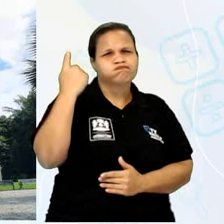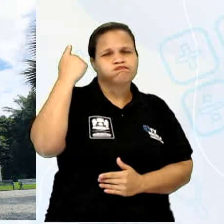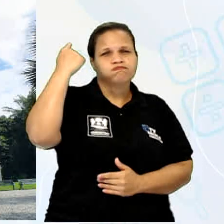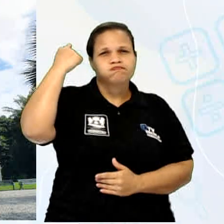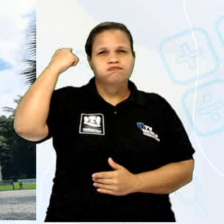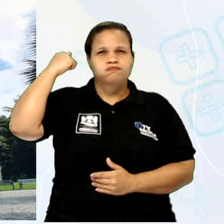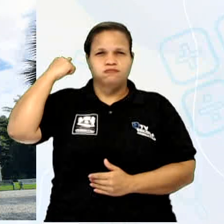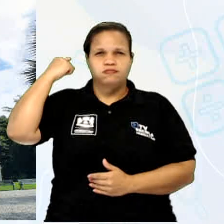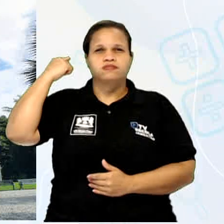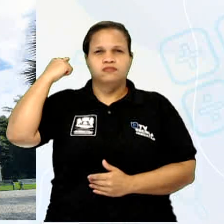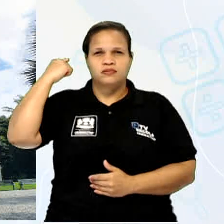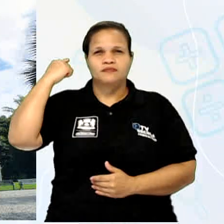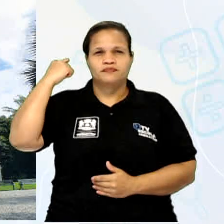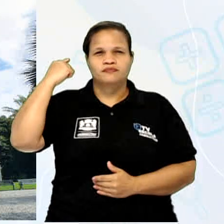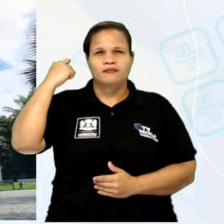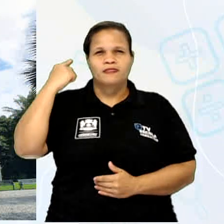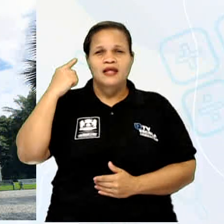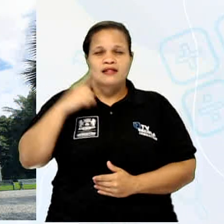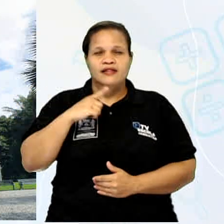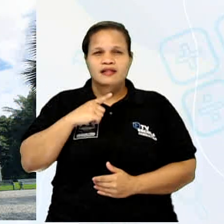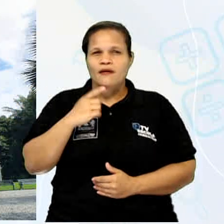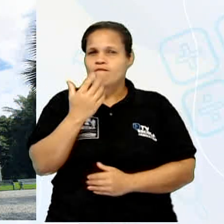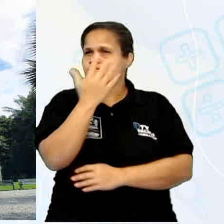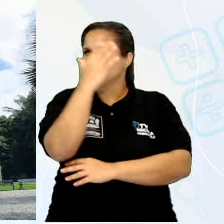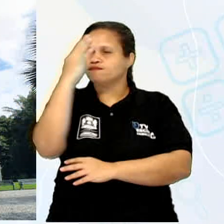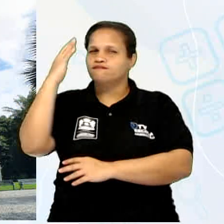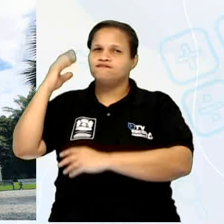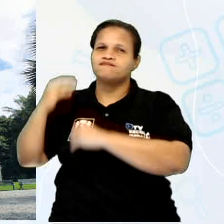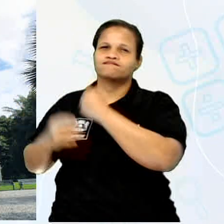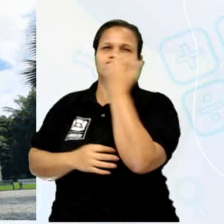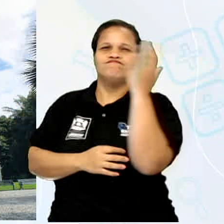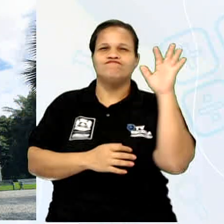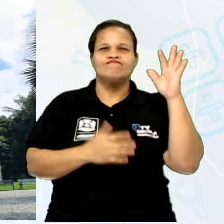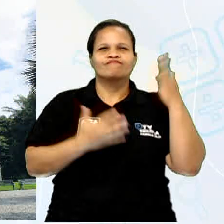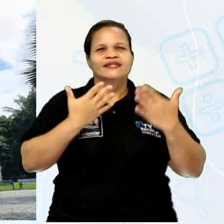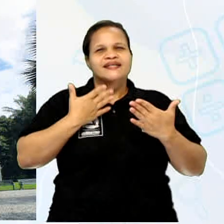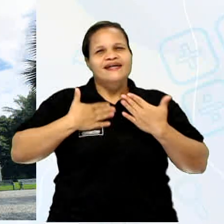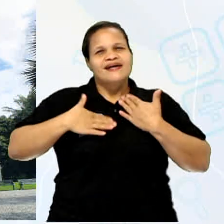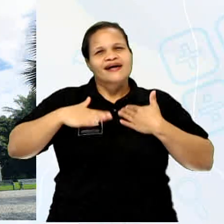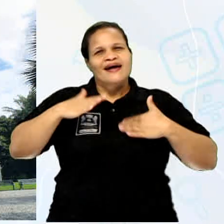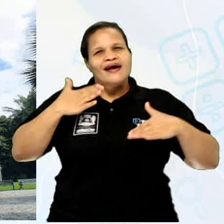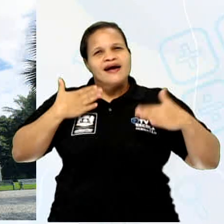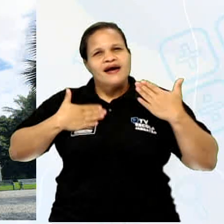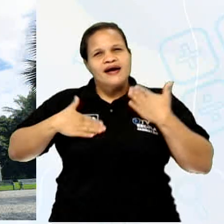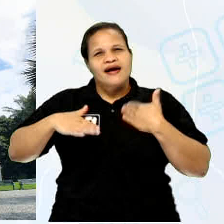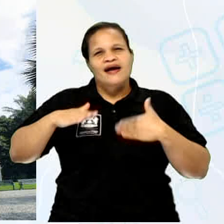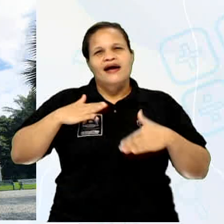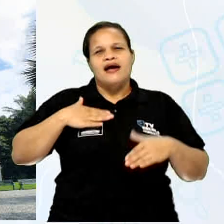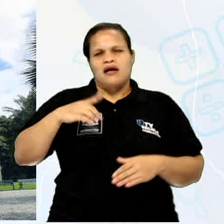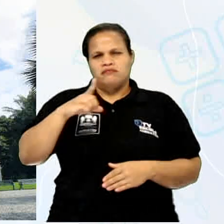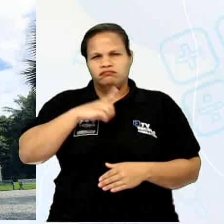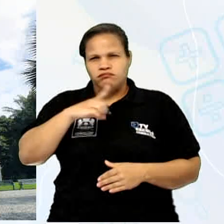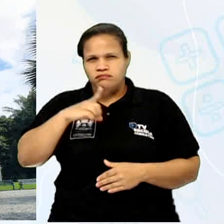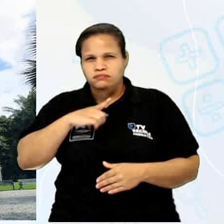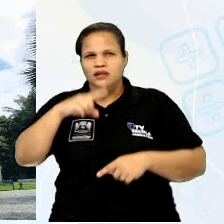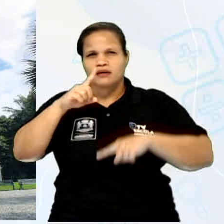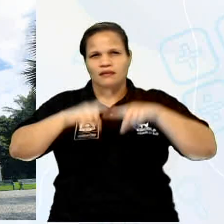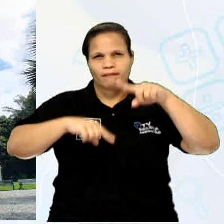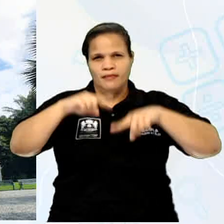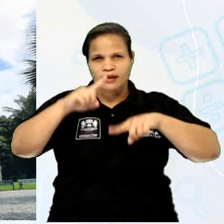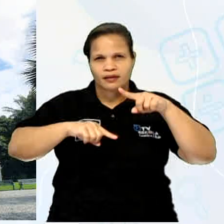Lá, esse castelo fica em uma área verde, que dá para relaxar. Tem muitas peças que Ricardo Brenan